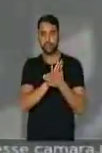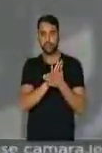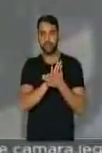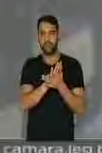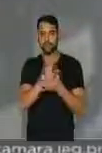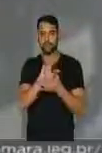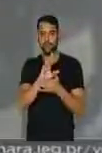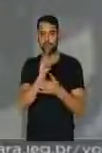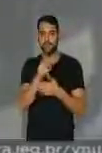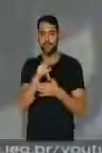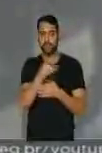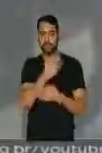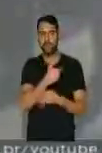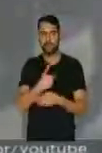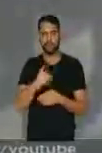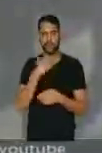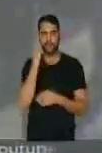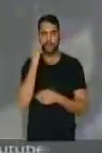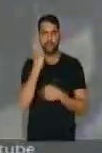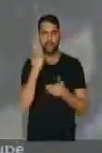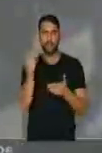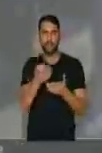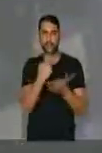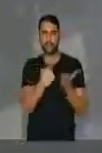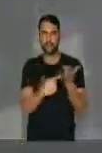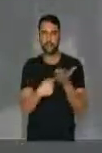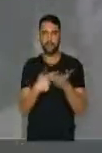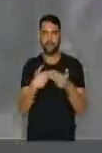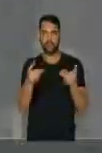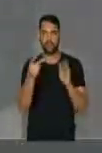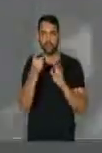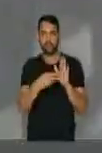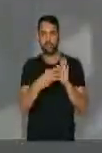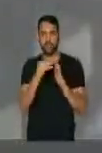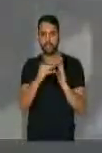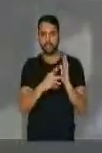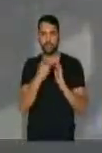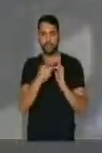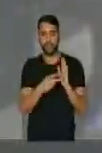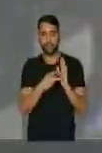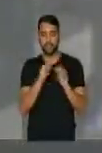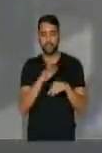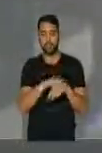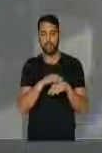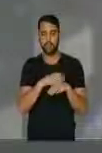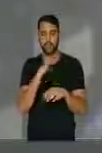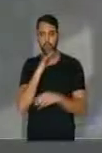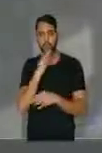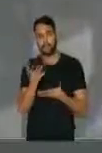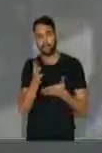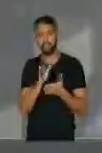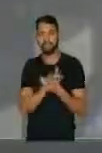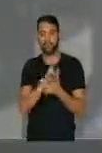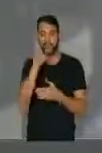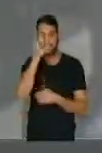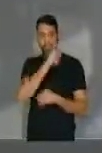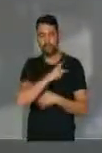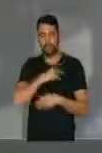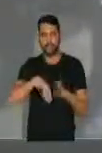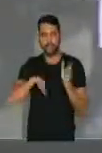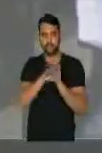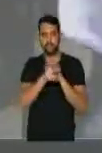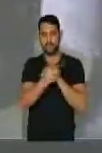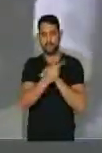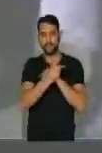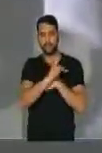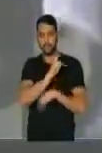para facilitar novas negociadas. Portanto, o projeto, a medida provisória é muito nefasta. Senhor presidente, chegou também a